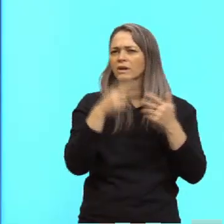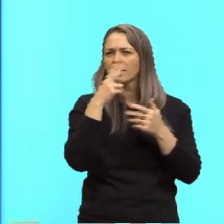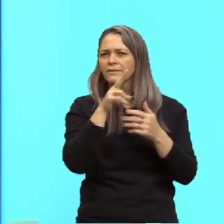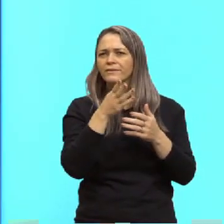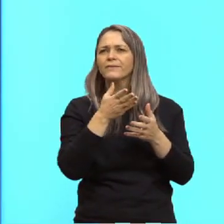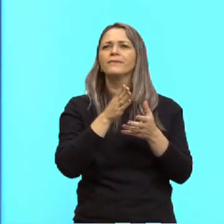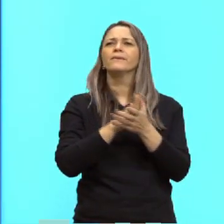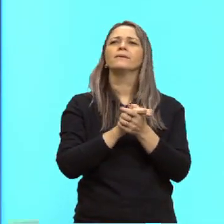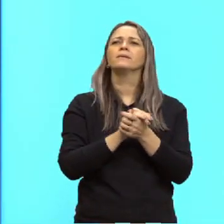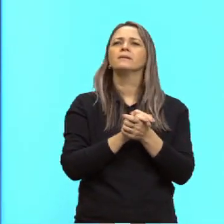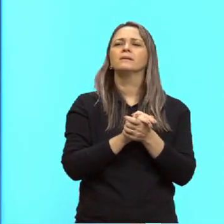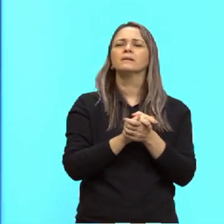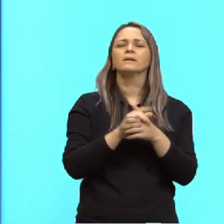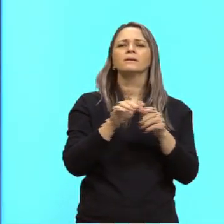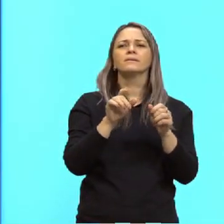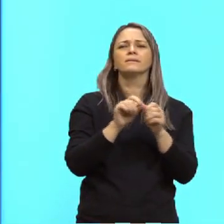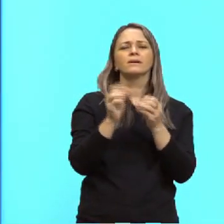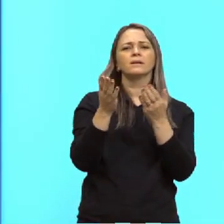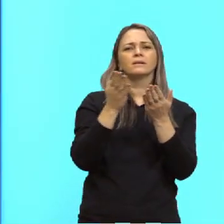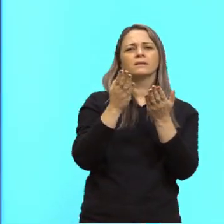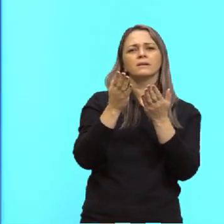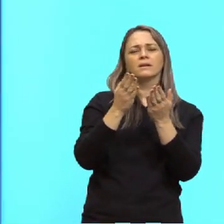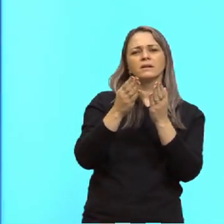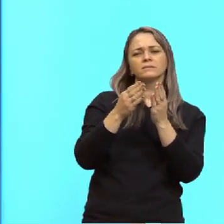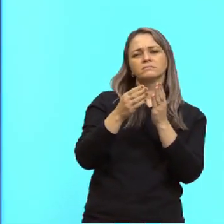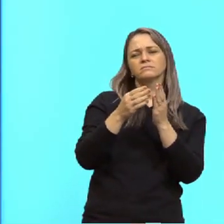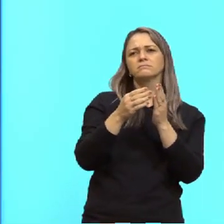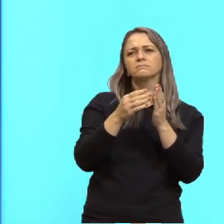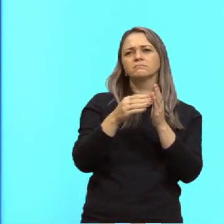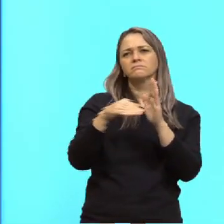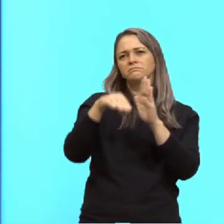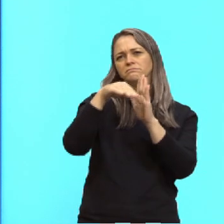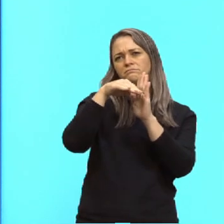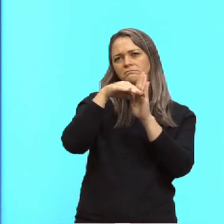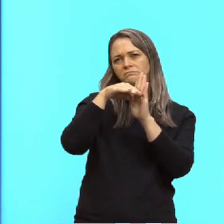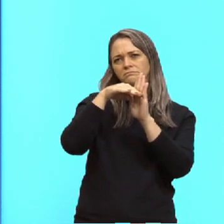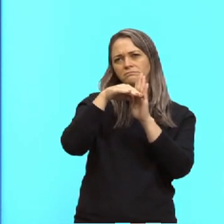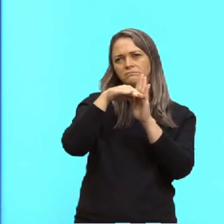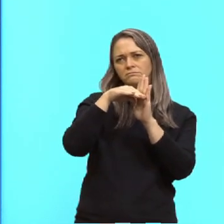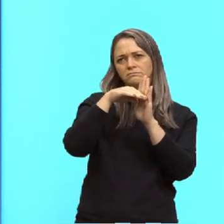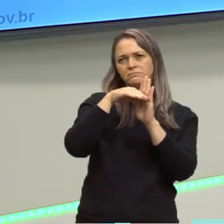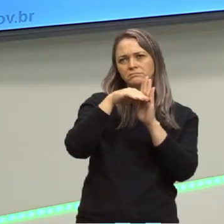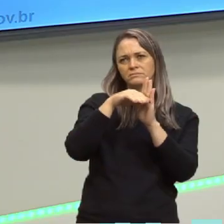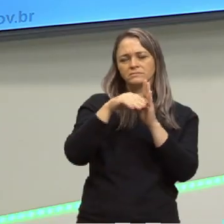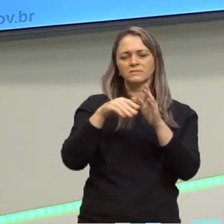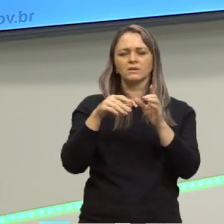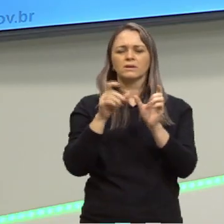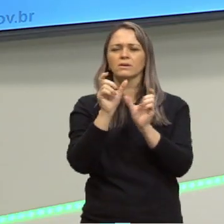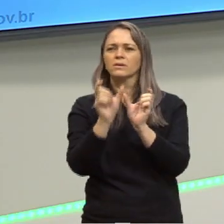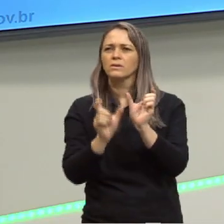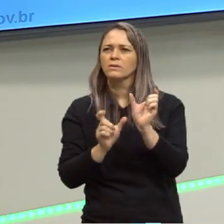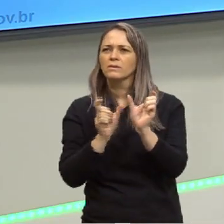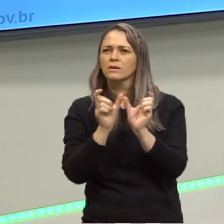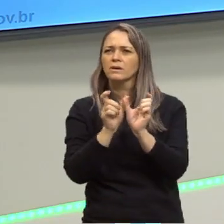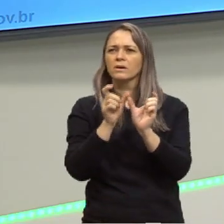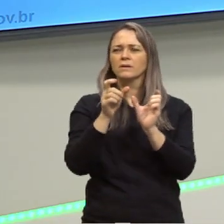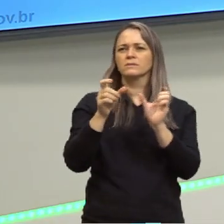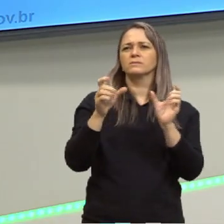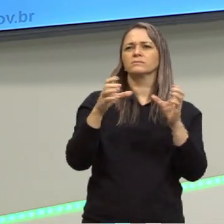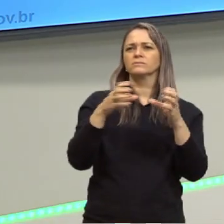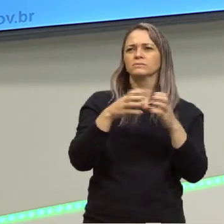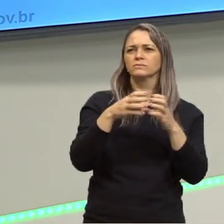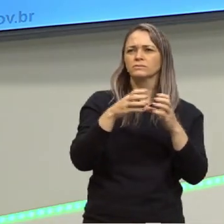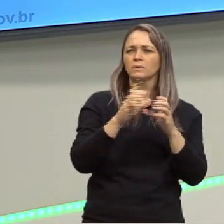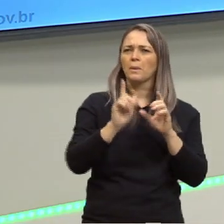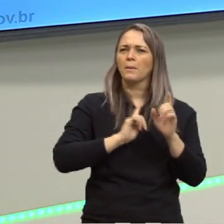fazer uma análise da minha frase no nível morfológico. O é isso? Olhando essas classes gramaticais, olhando